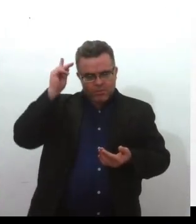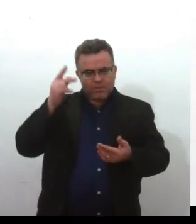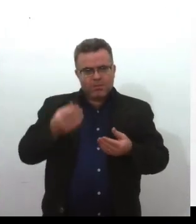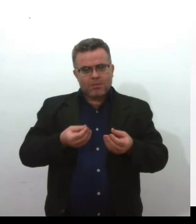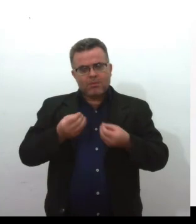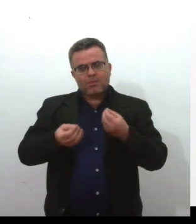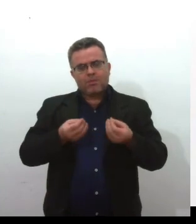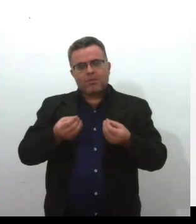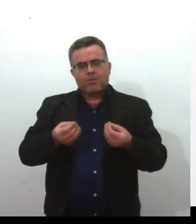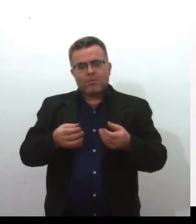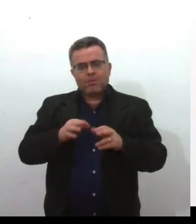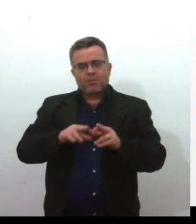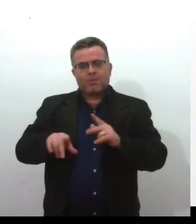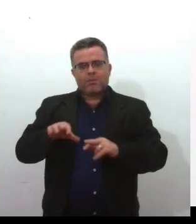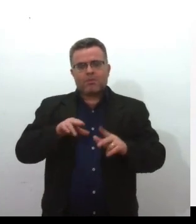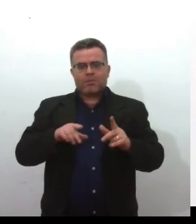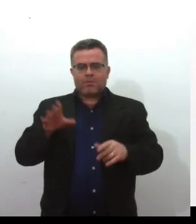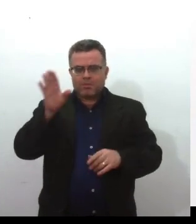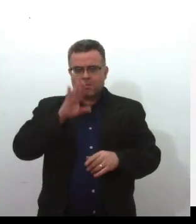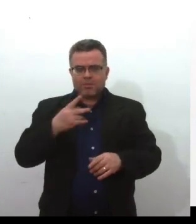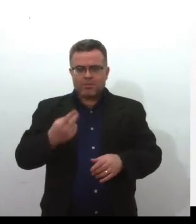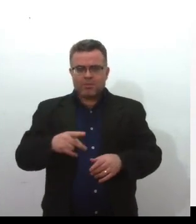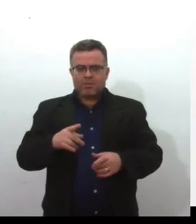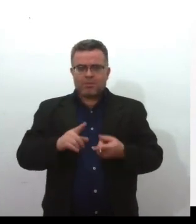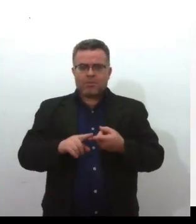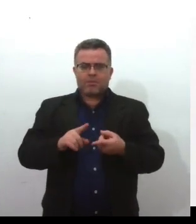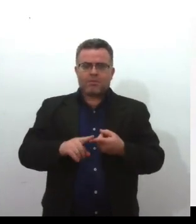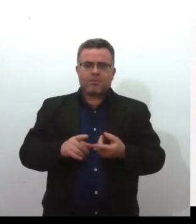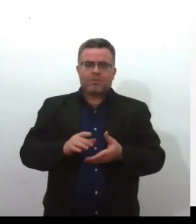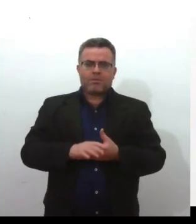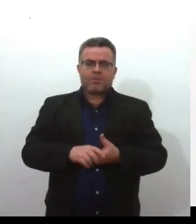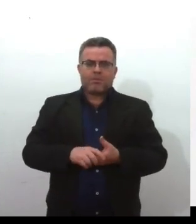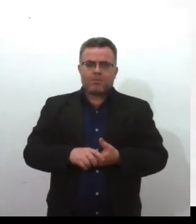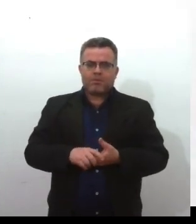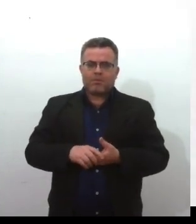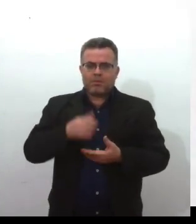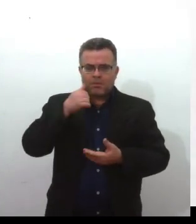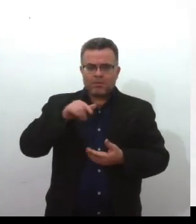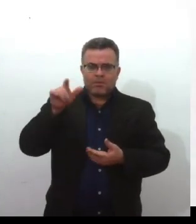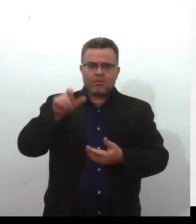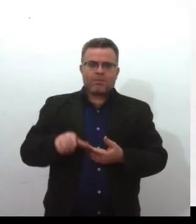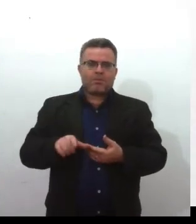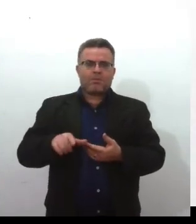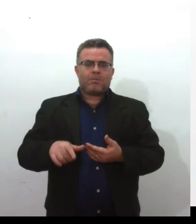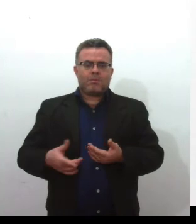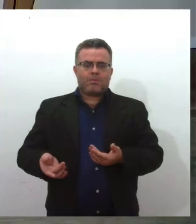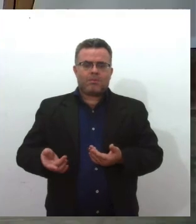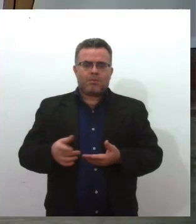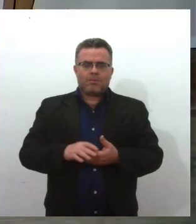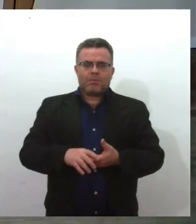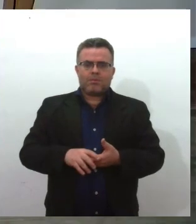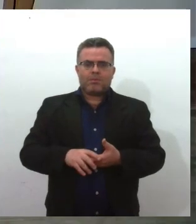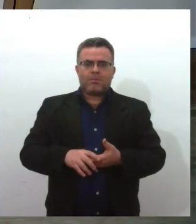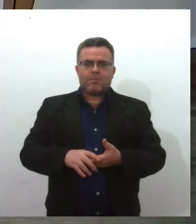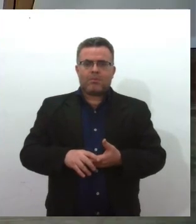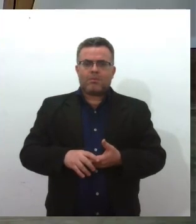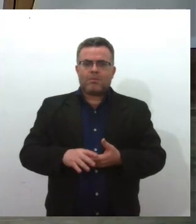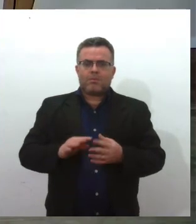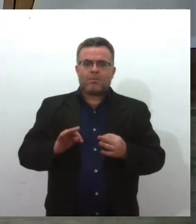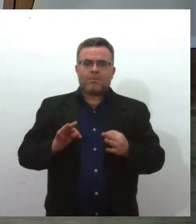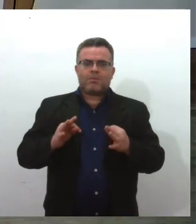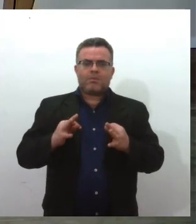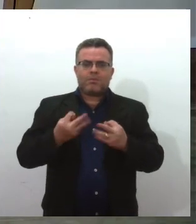escritores brasileiros. É uma mulher muito erudita nesse aspecto. Olha, tudo que você